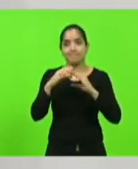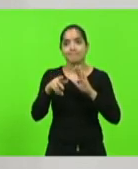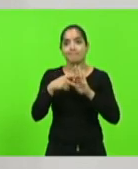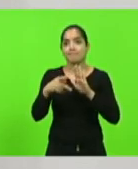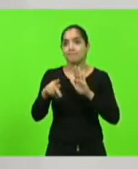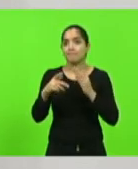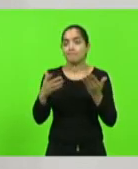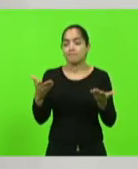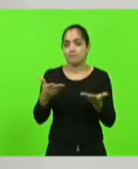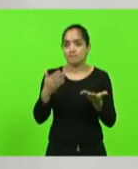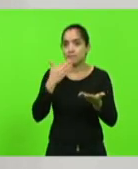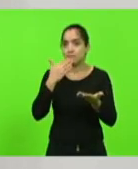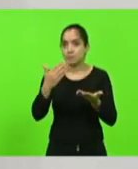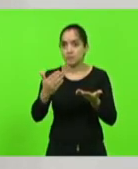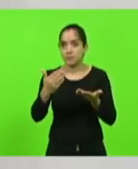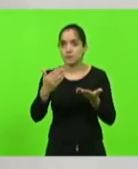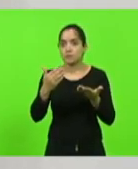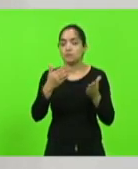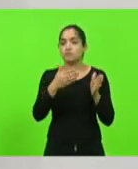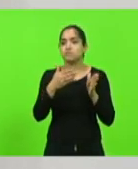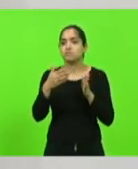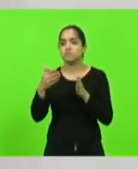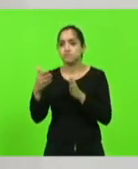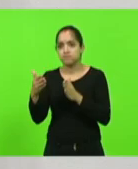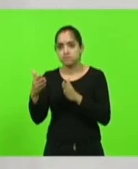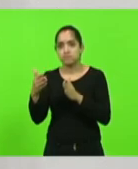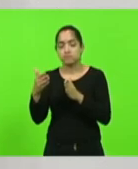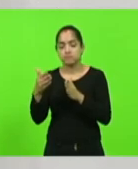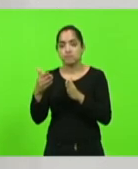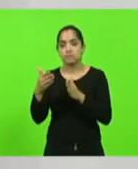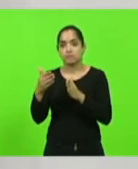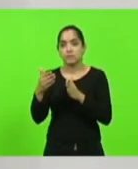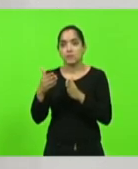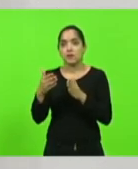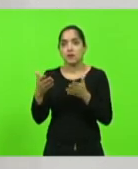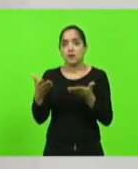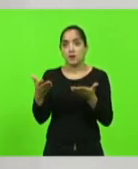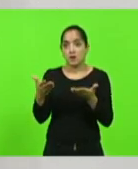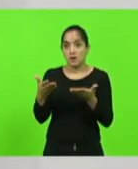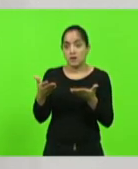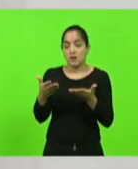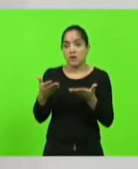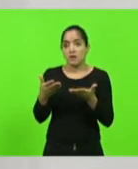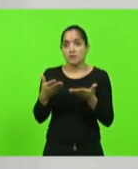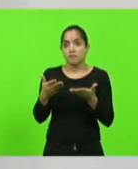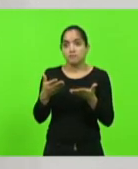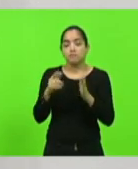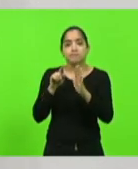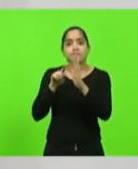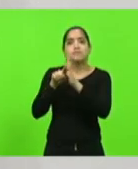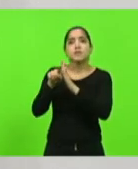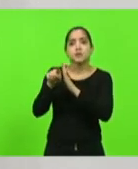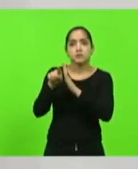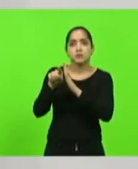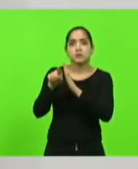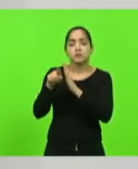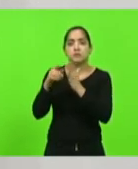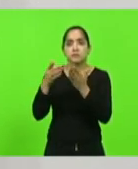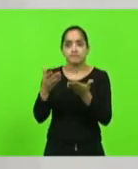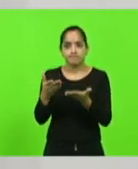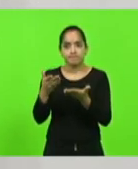Vou pedir que possam passar enquanto eu faço a fala. Presidente, quero lhe fazer uma pergunta, se o senhor sabia